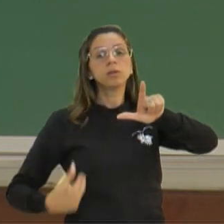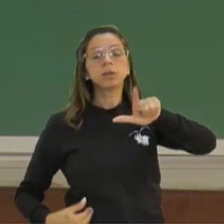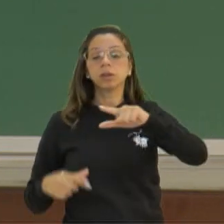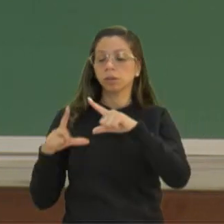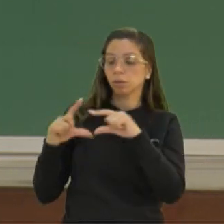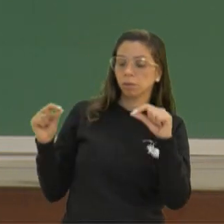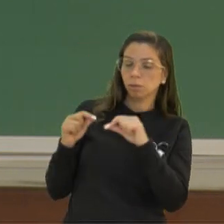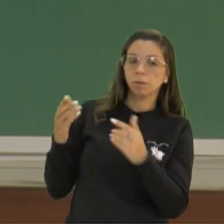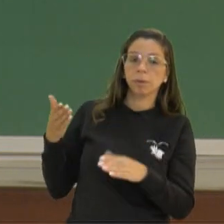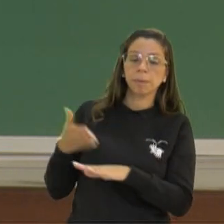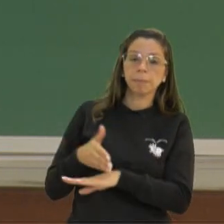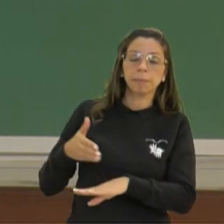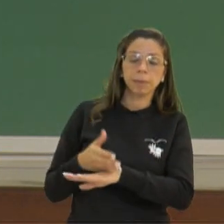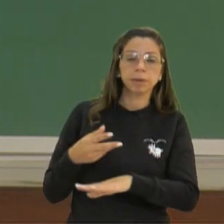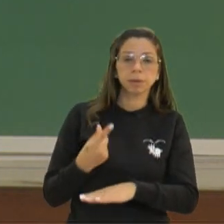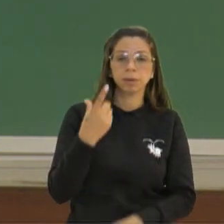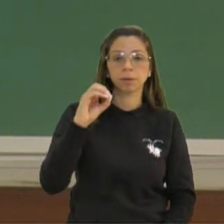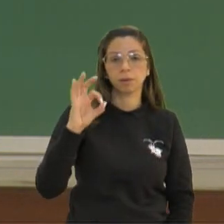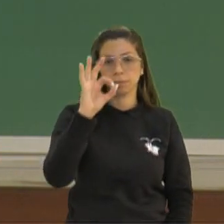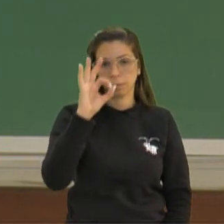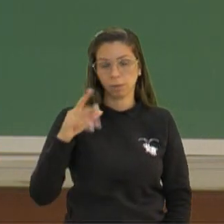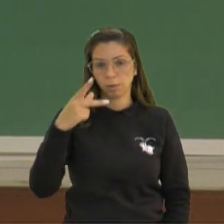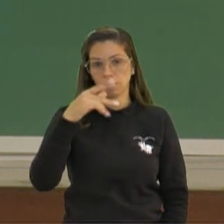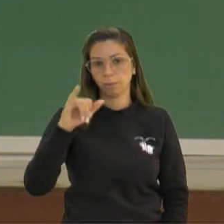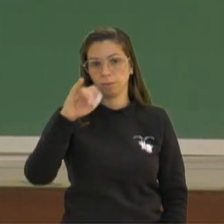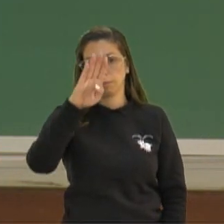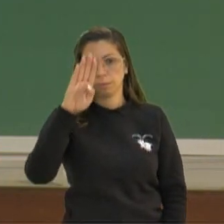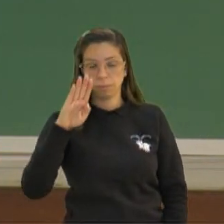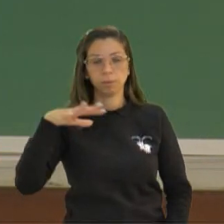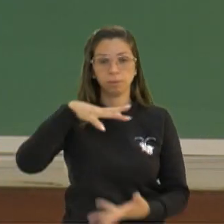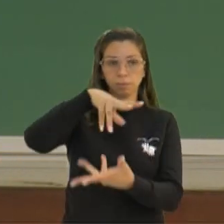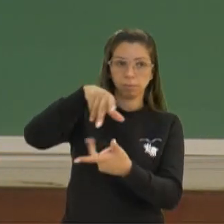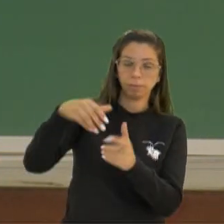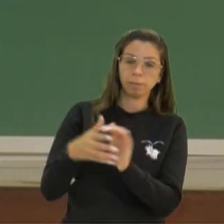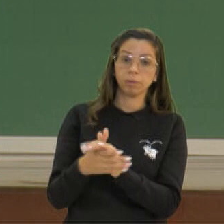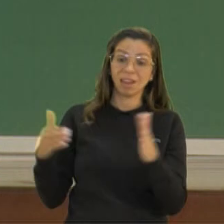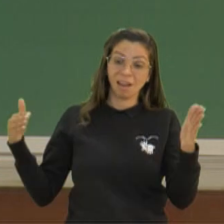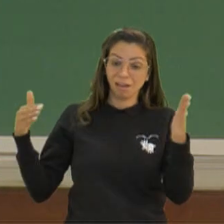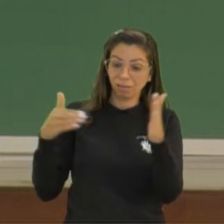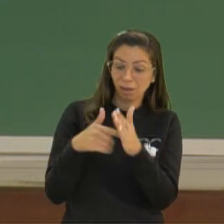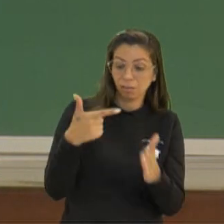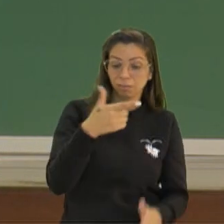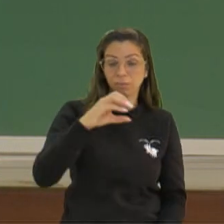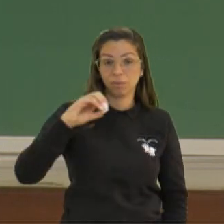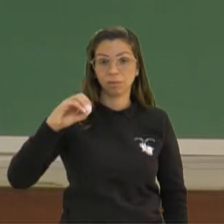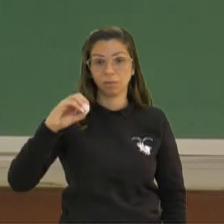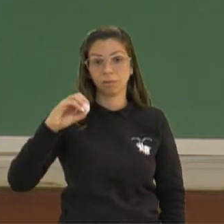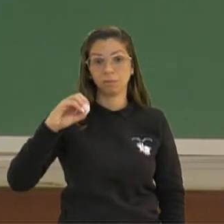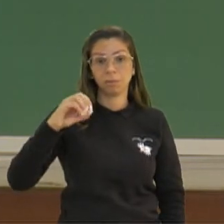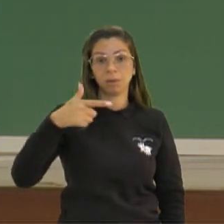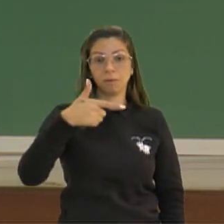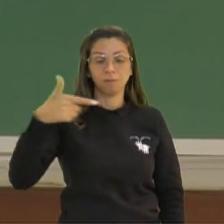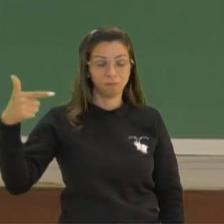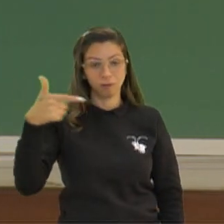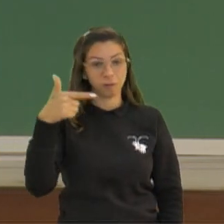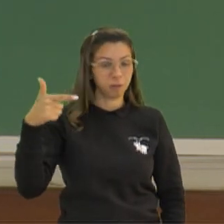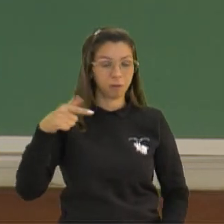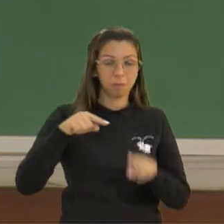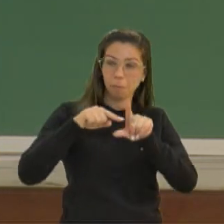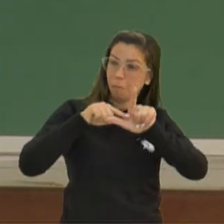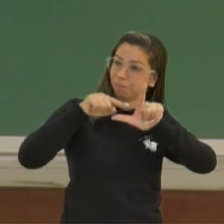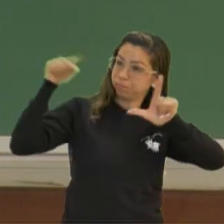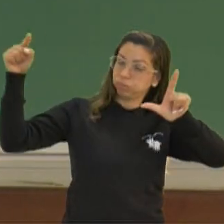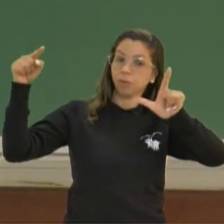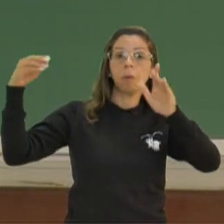10% do PIB mundial. Hoje, pra 2022, eles vão dar um salto lá, vão para 40%.